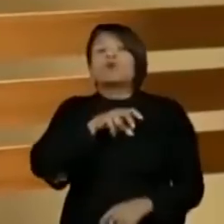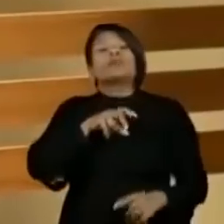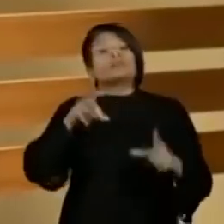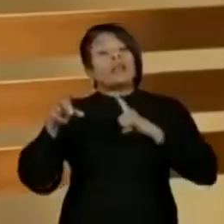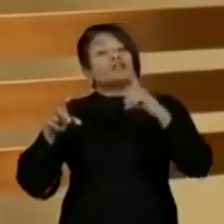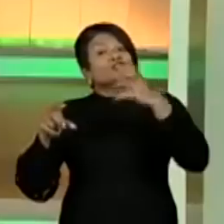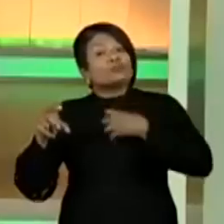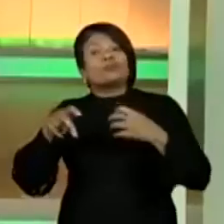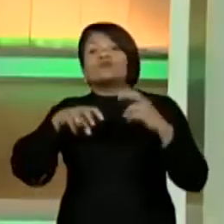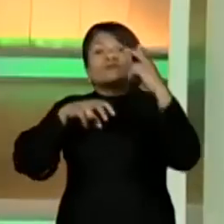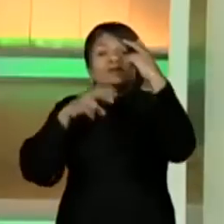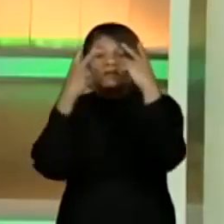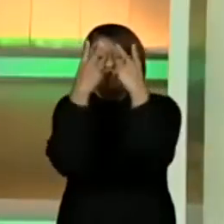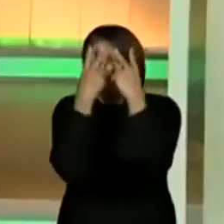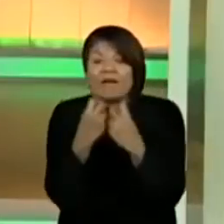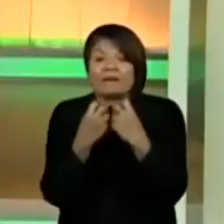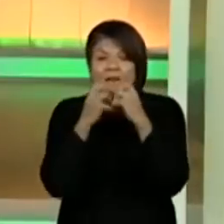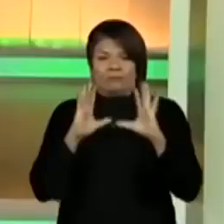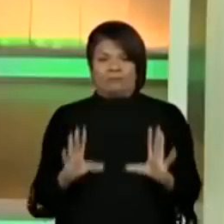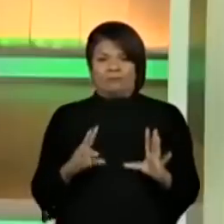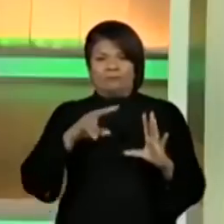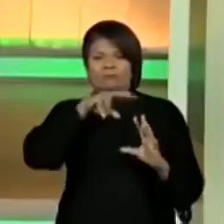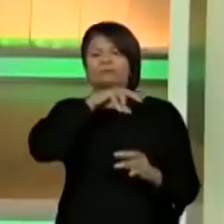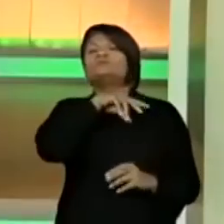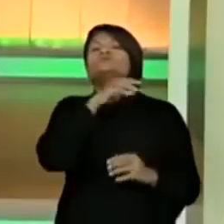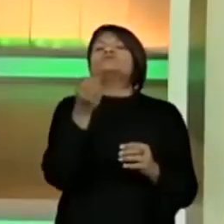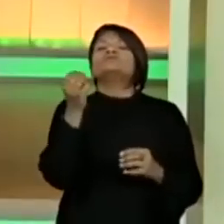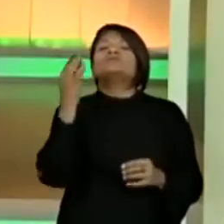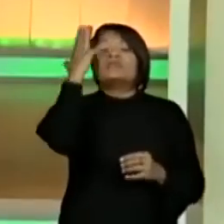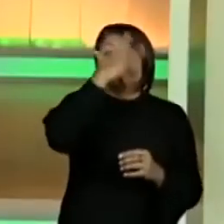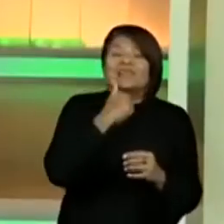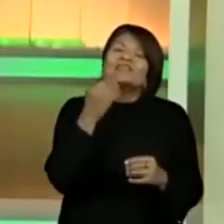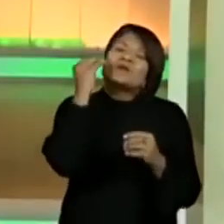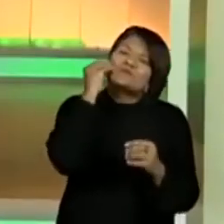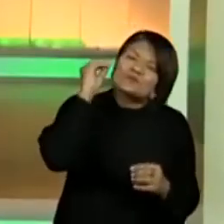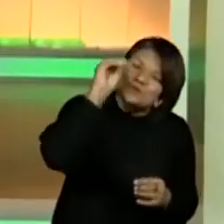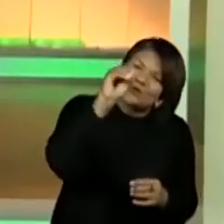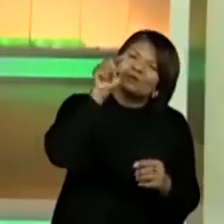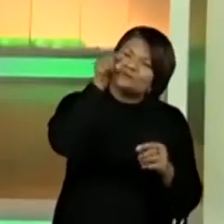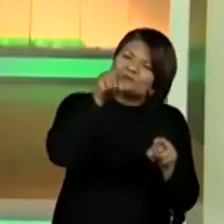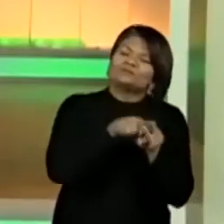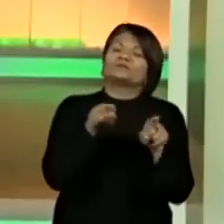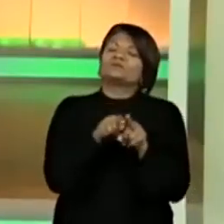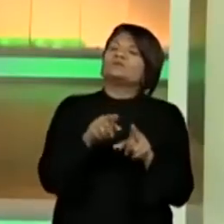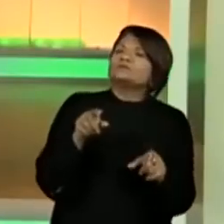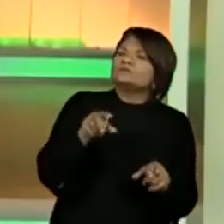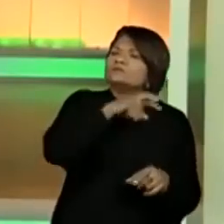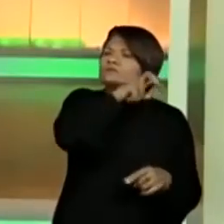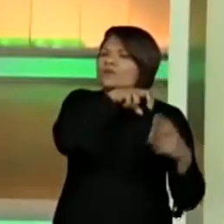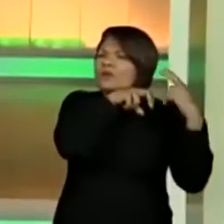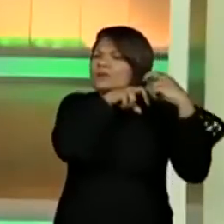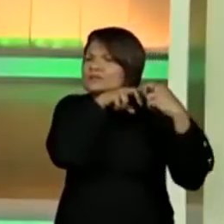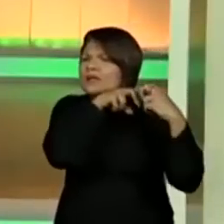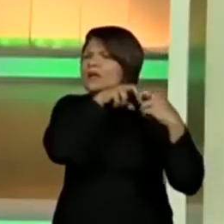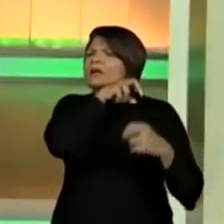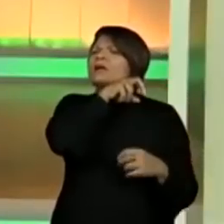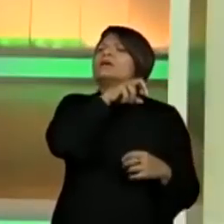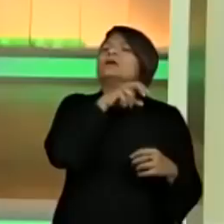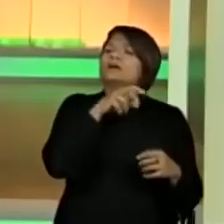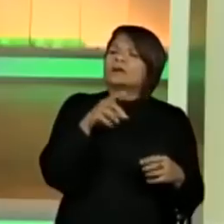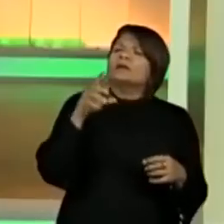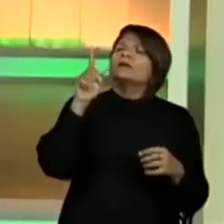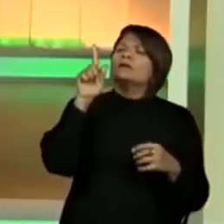cega. Beleza? Que mais? Linda. Beijo também para vocês. Vamos lá. Cobra cega. Gabriel, Diego,